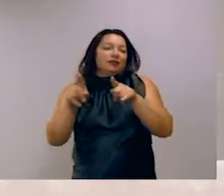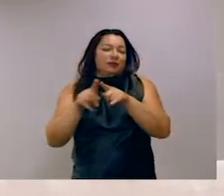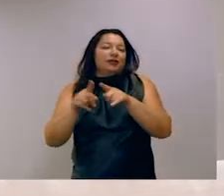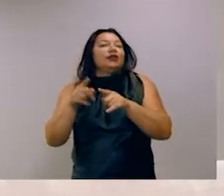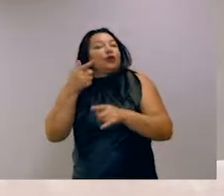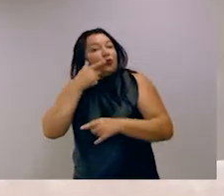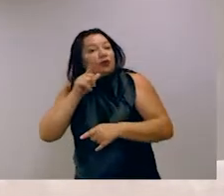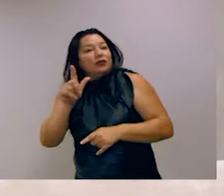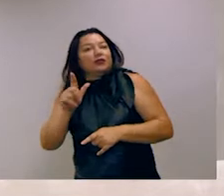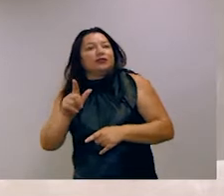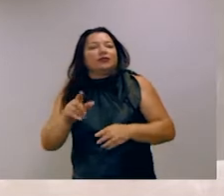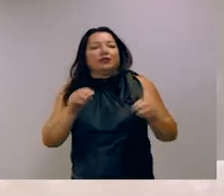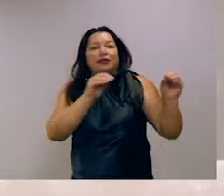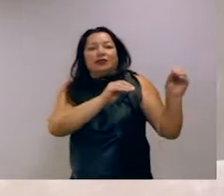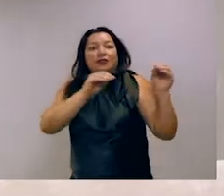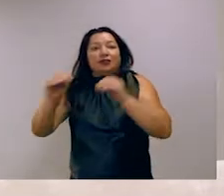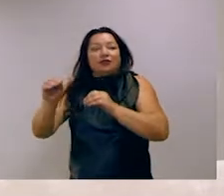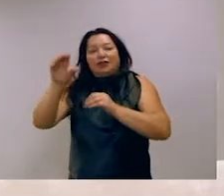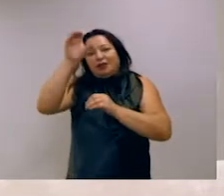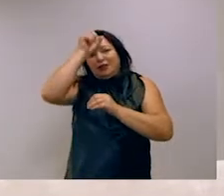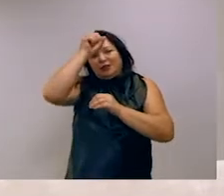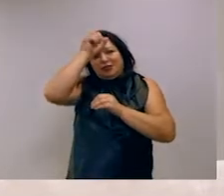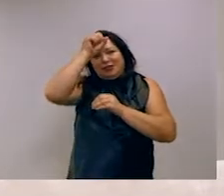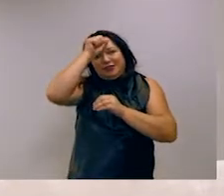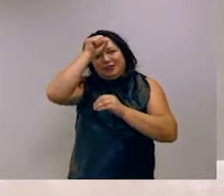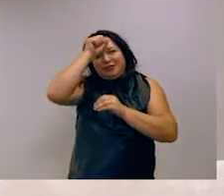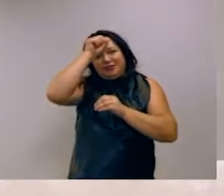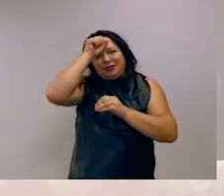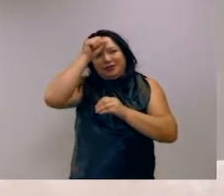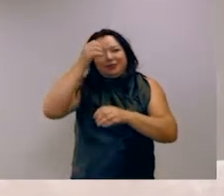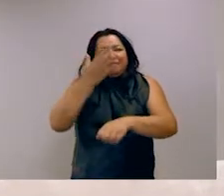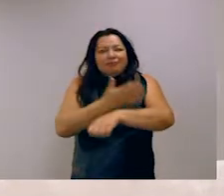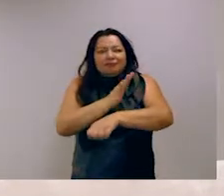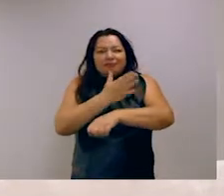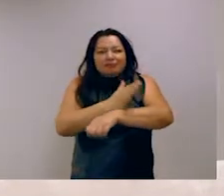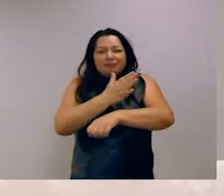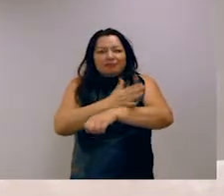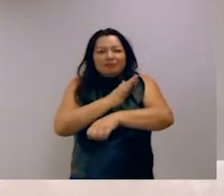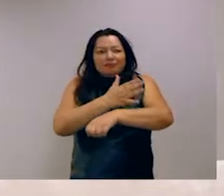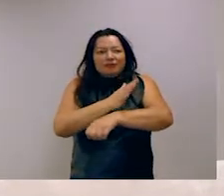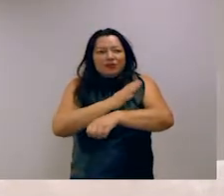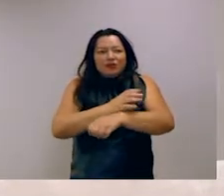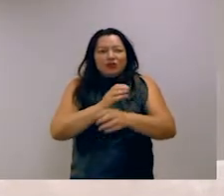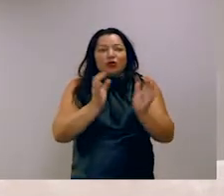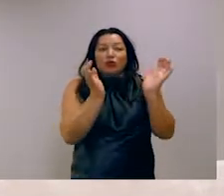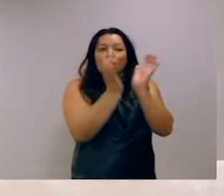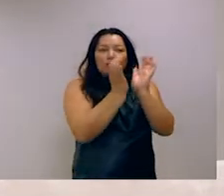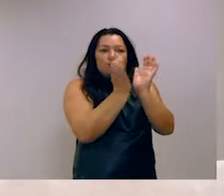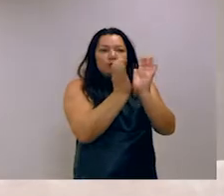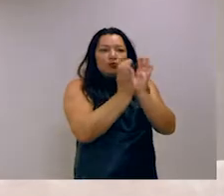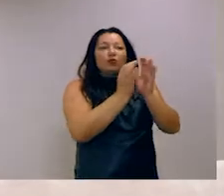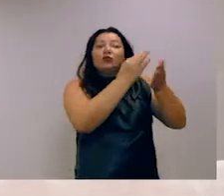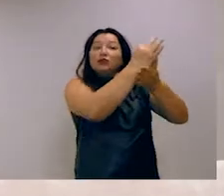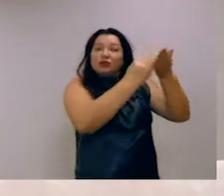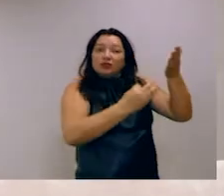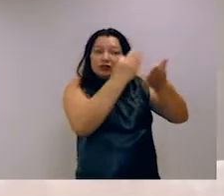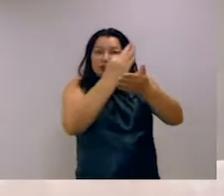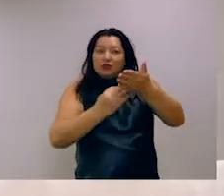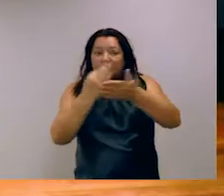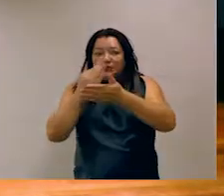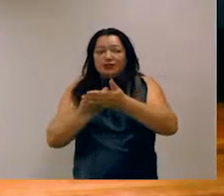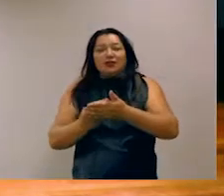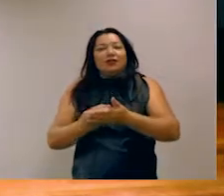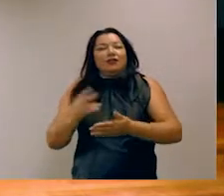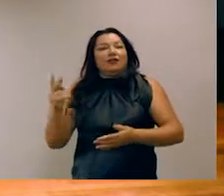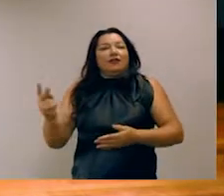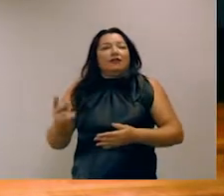é transferência de aprendizado. Basicamente, você treina o seu modelo, num corpus, num conjunto de textos, que inclusive tem a vantagem de não